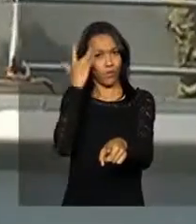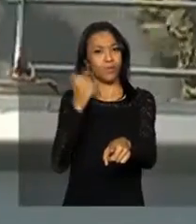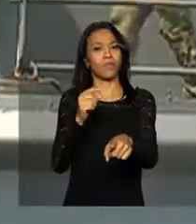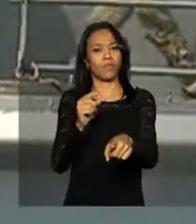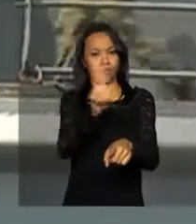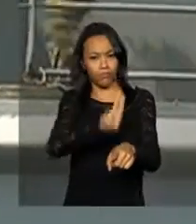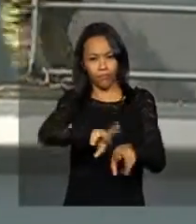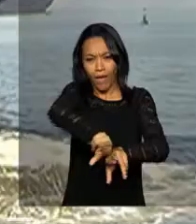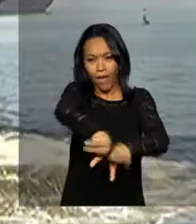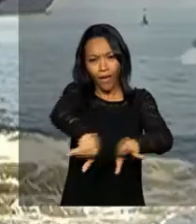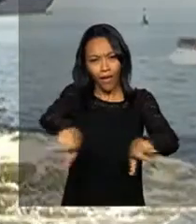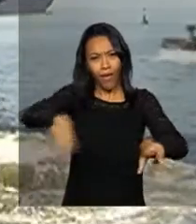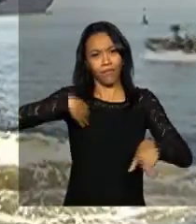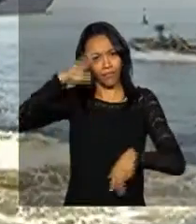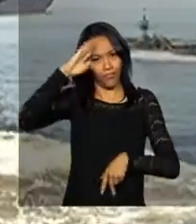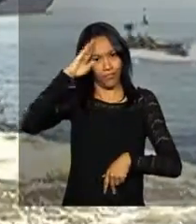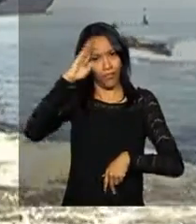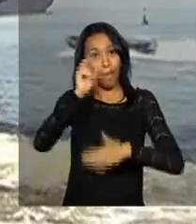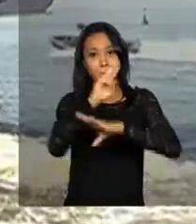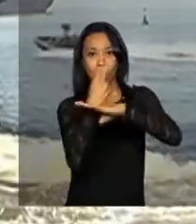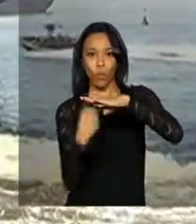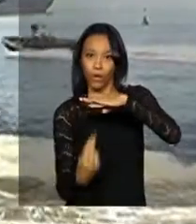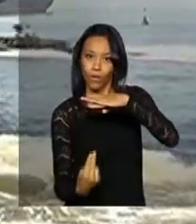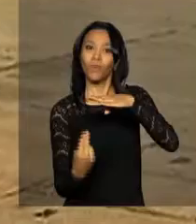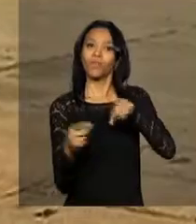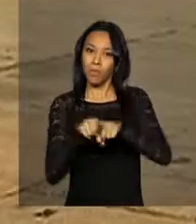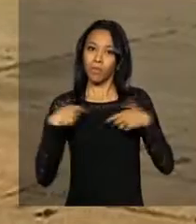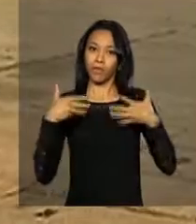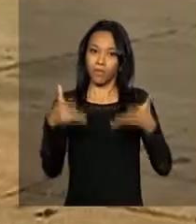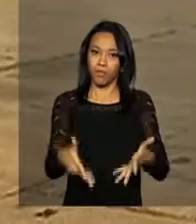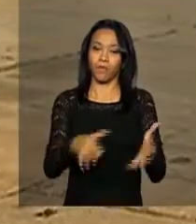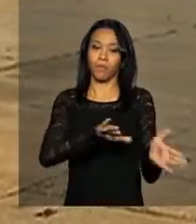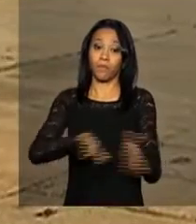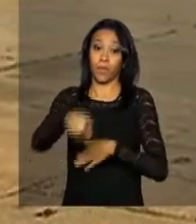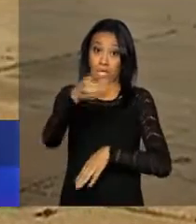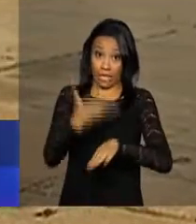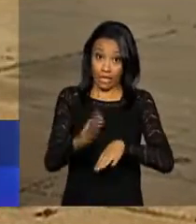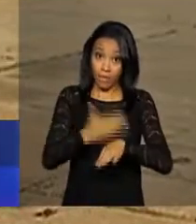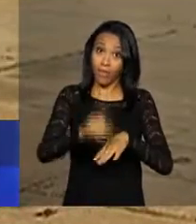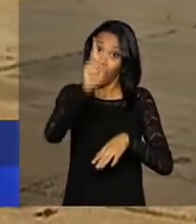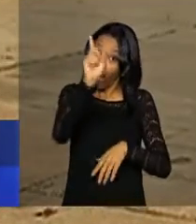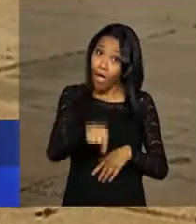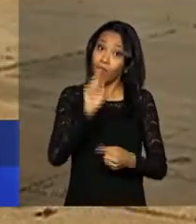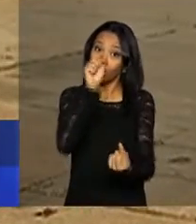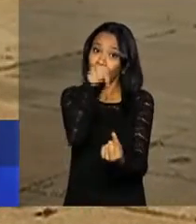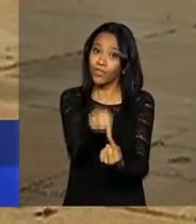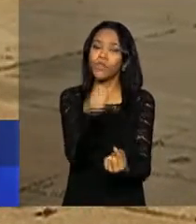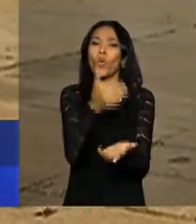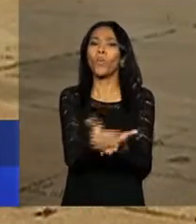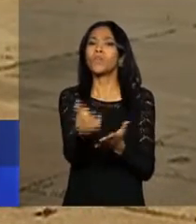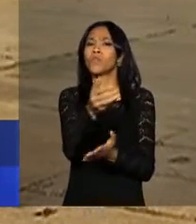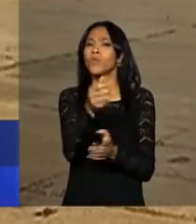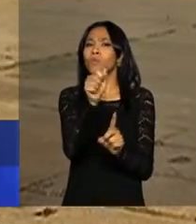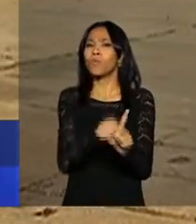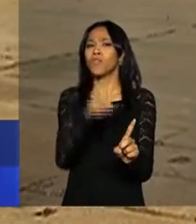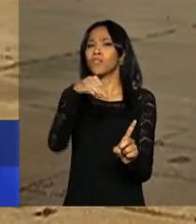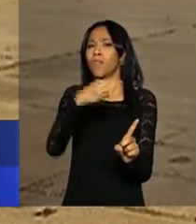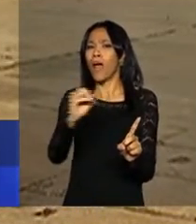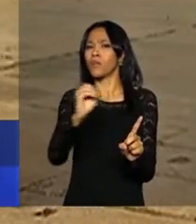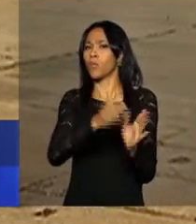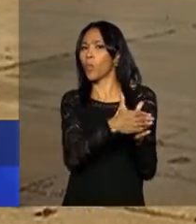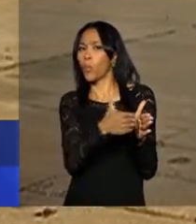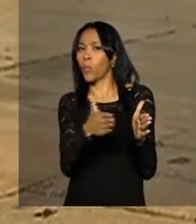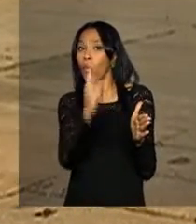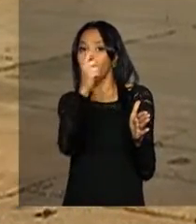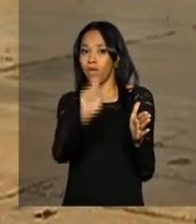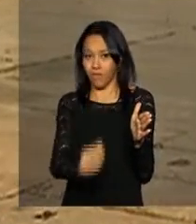de combate da Marinha e agentes da Polícia Federal. O exercício é parte de um treinamento que começou no início de março e tem duração